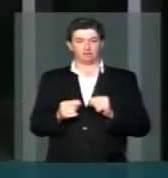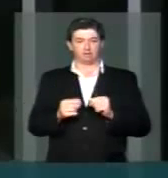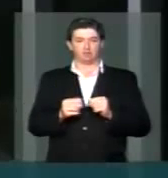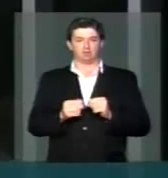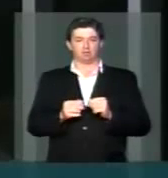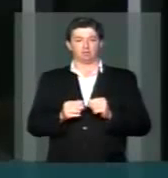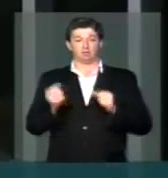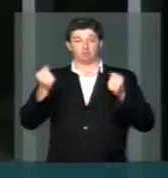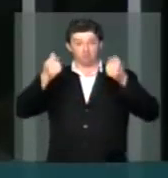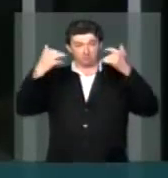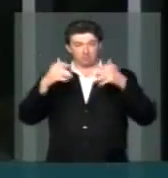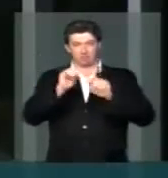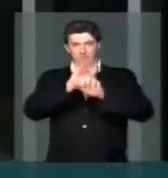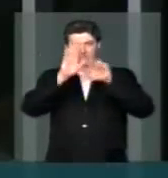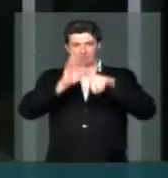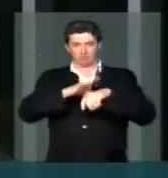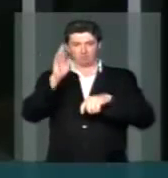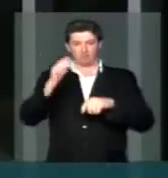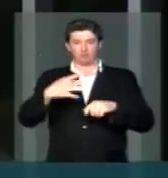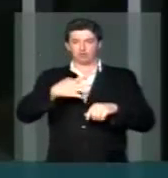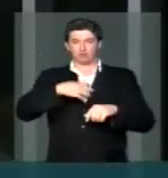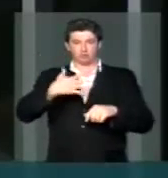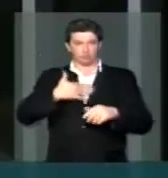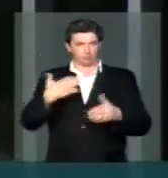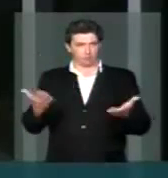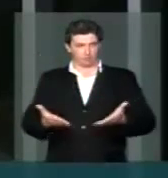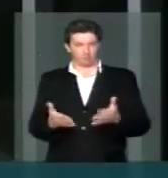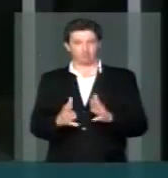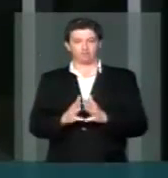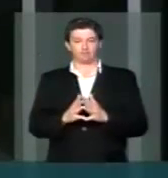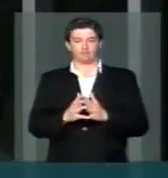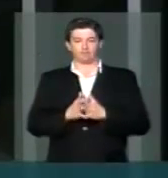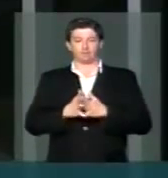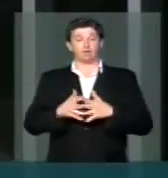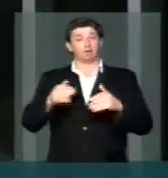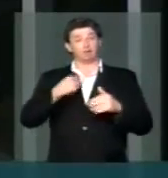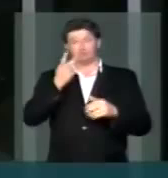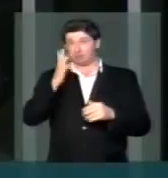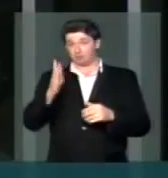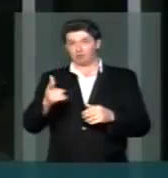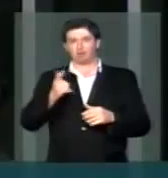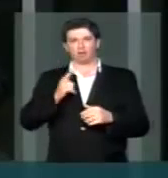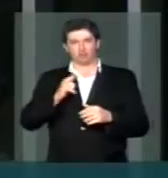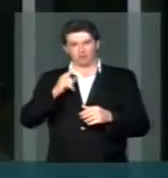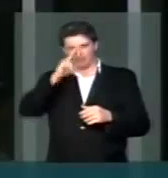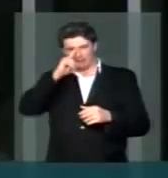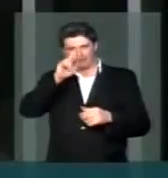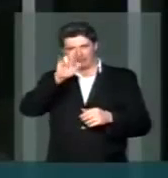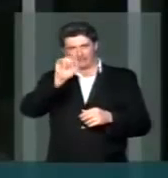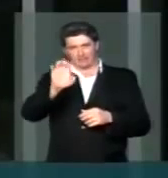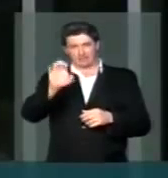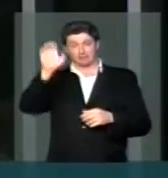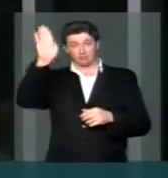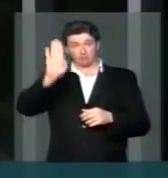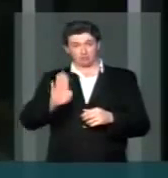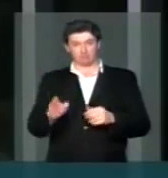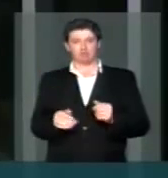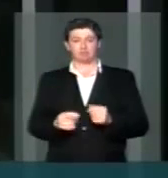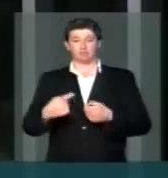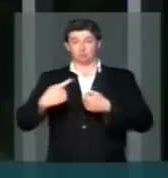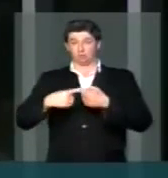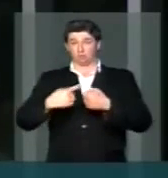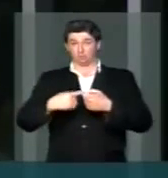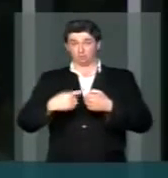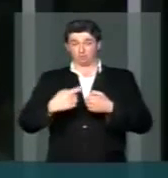elucidar e trazer aqui o meu sentimento nesse momento. Como eu dizia, nós vivemos sim numa crise federativa. Os